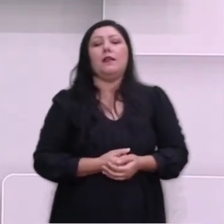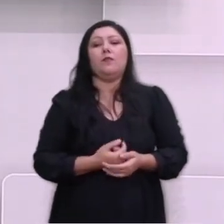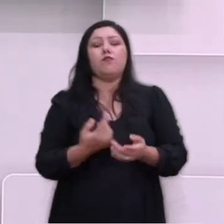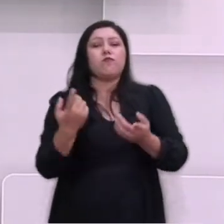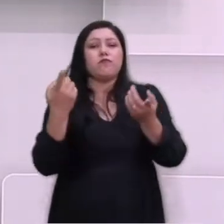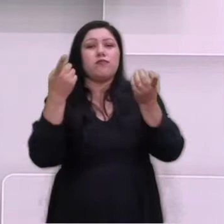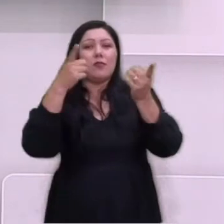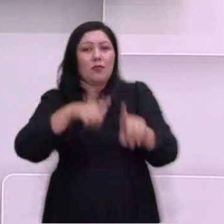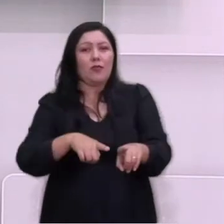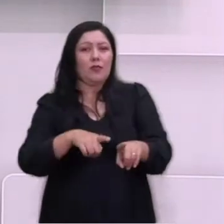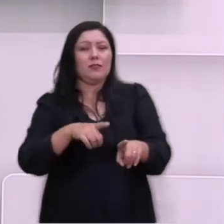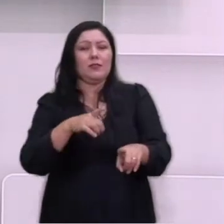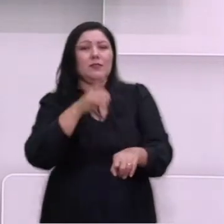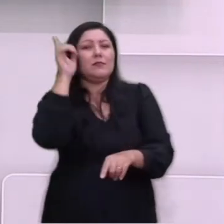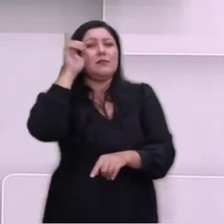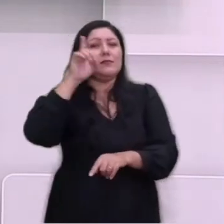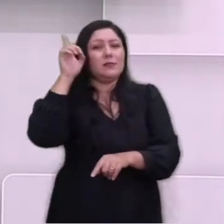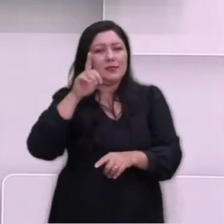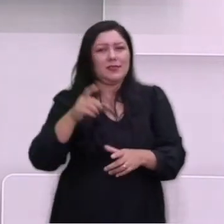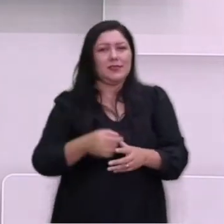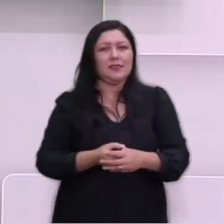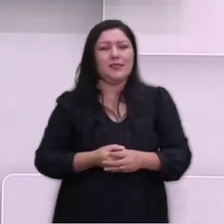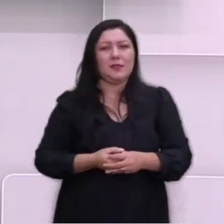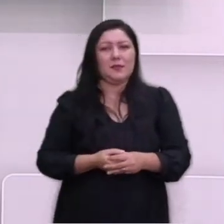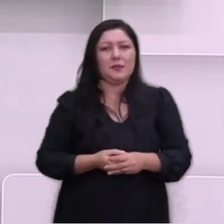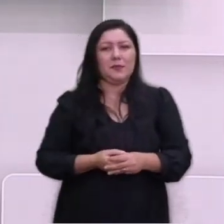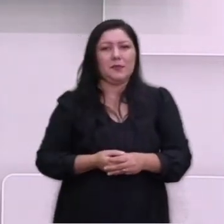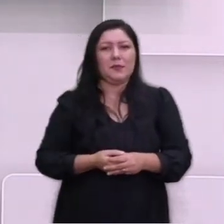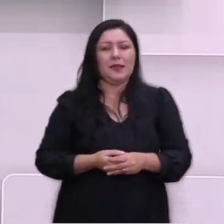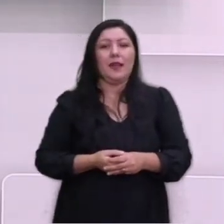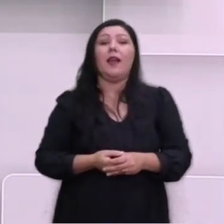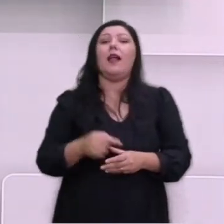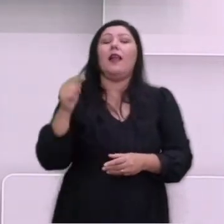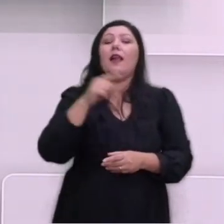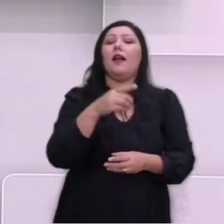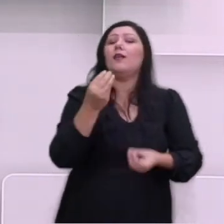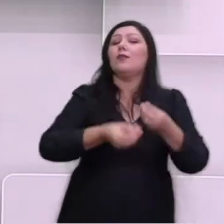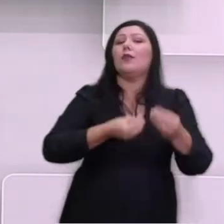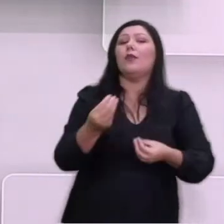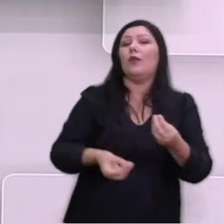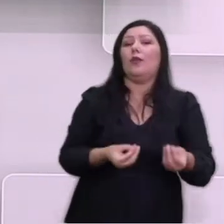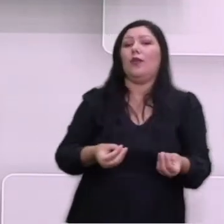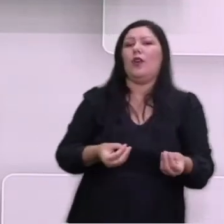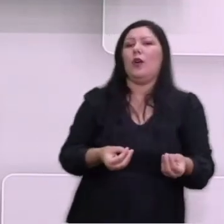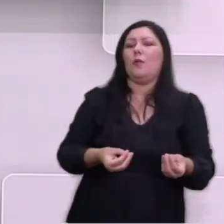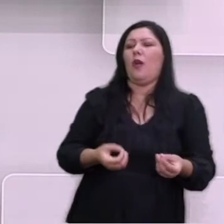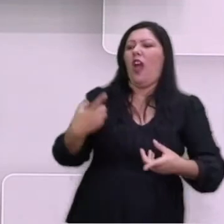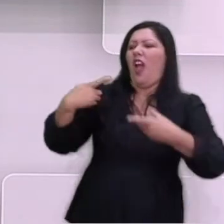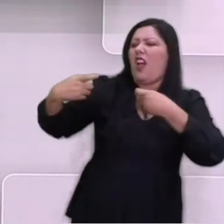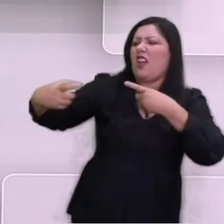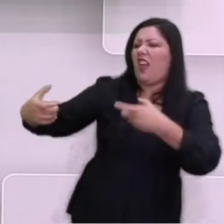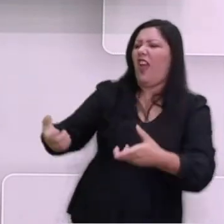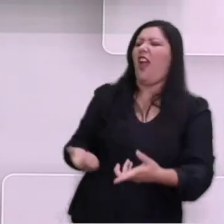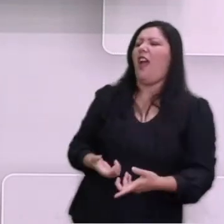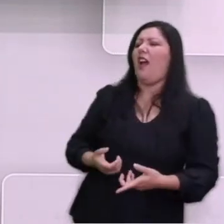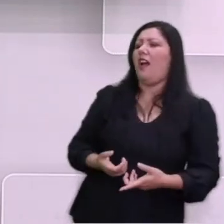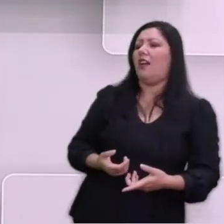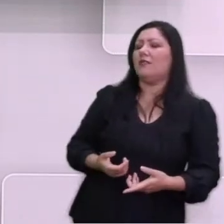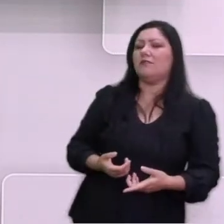meridional e no Pacífico, diante do ataque, os Estados Unidos declararam a guerra ao Japão, depois